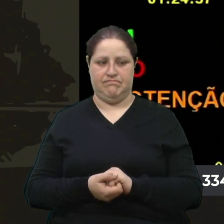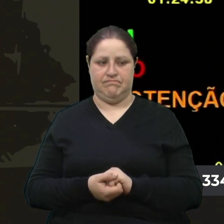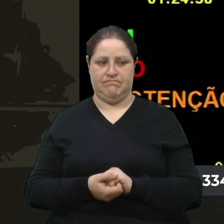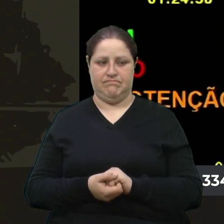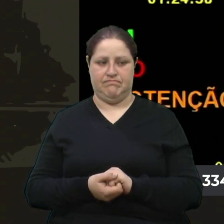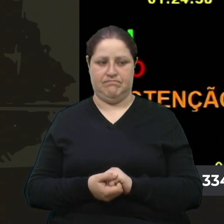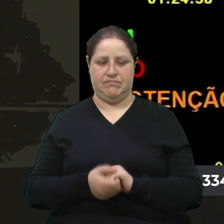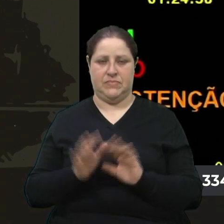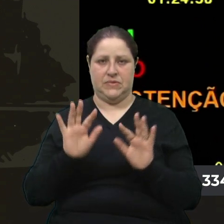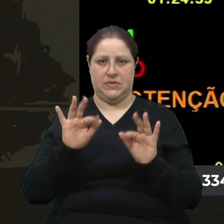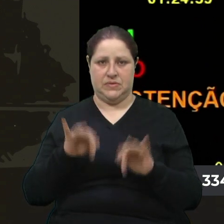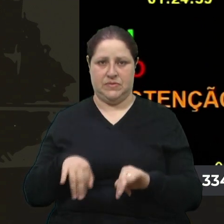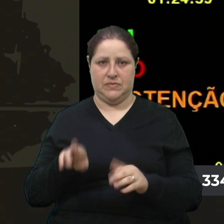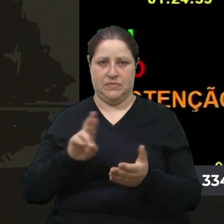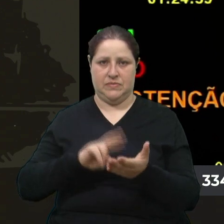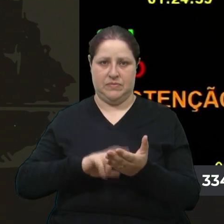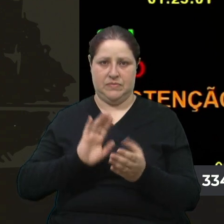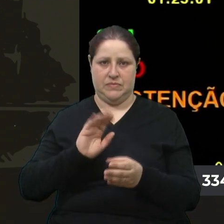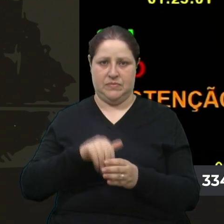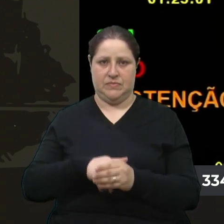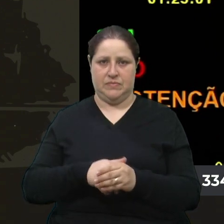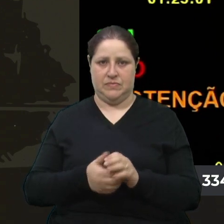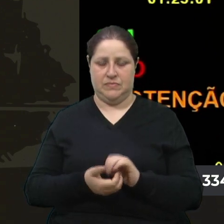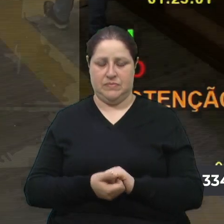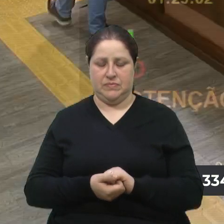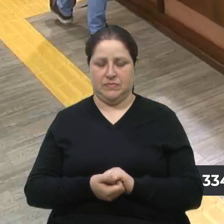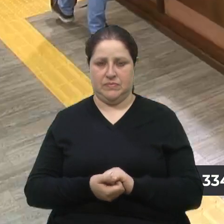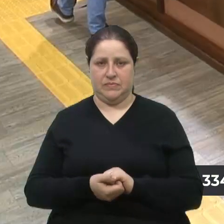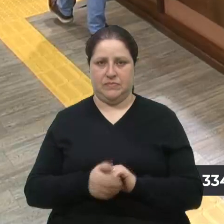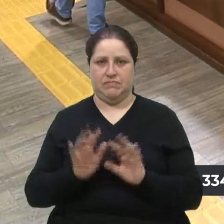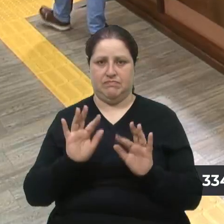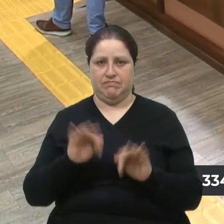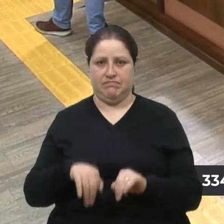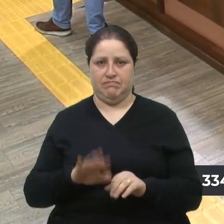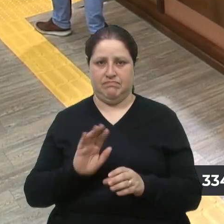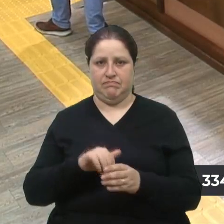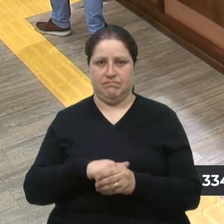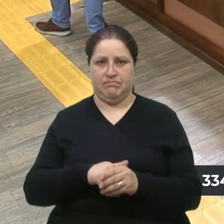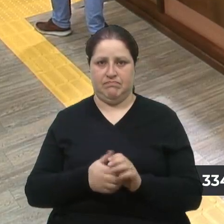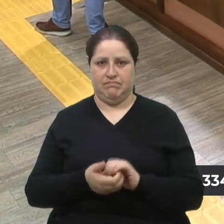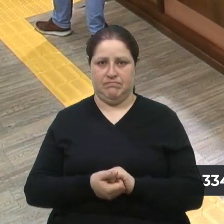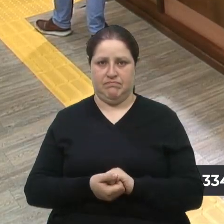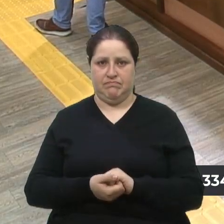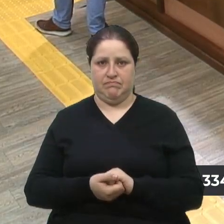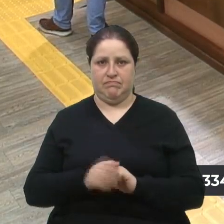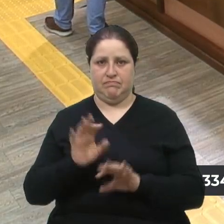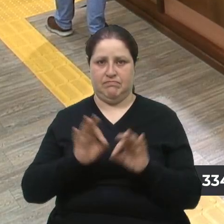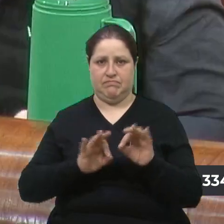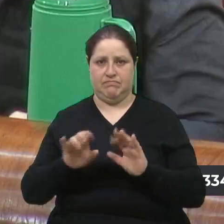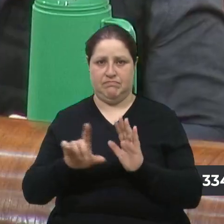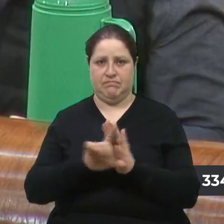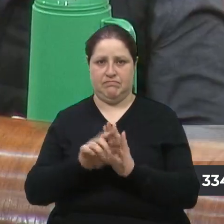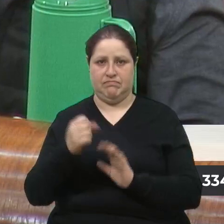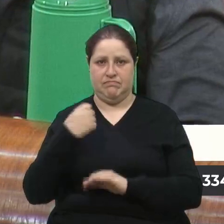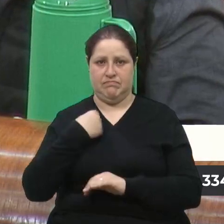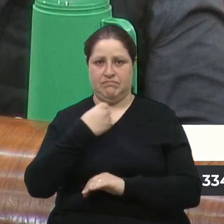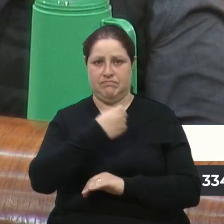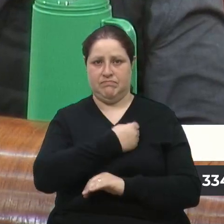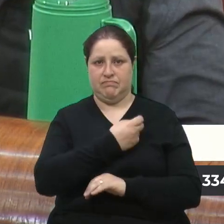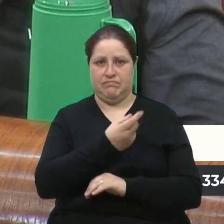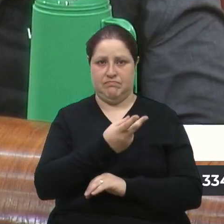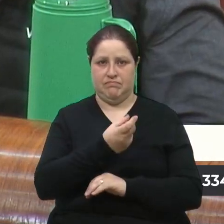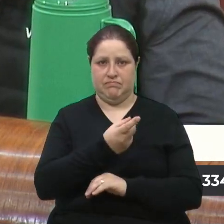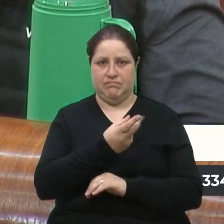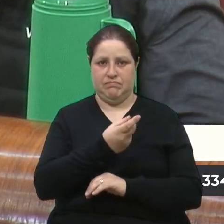É encerrado o registro dos votos. É encerrada a votação. Projeto de lei número 12.